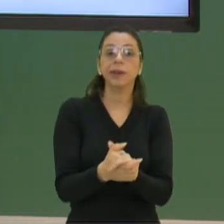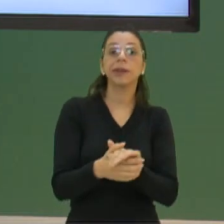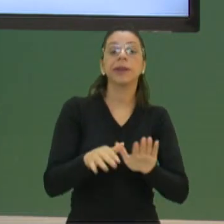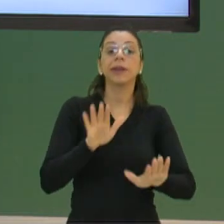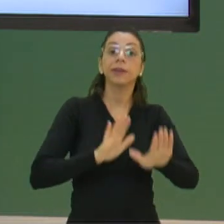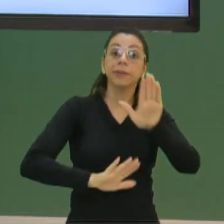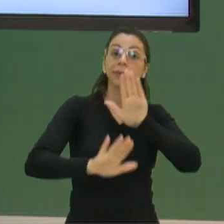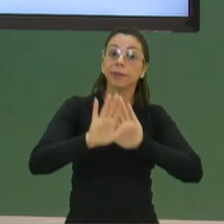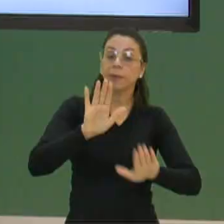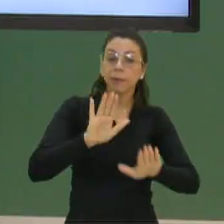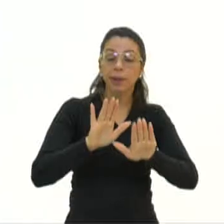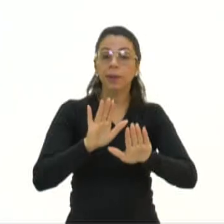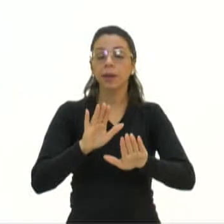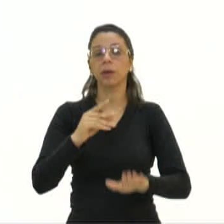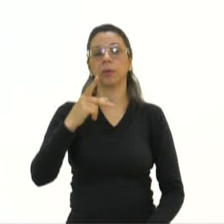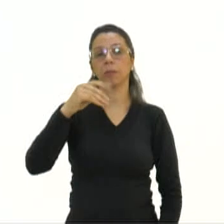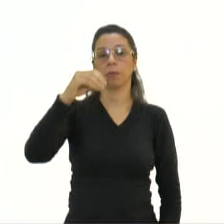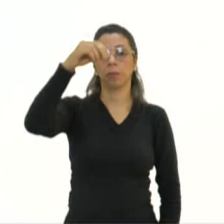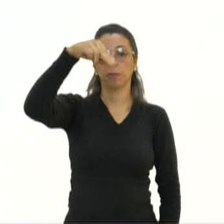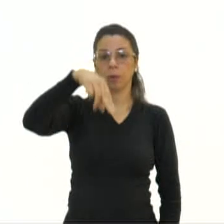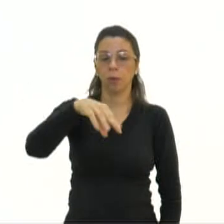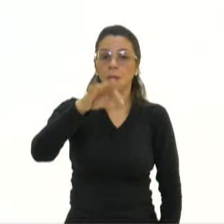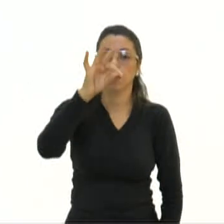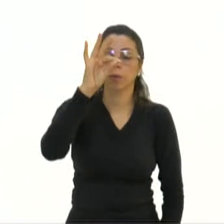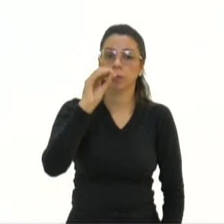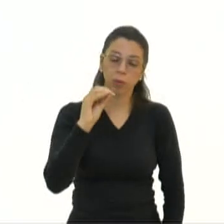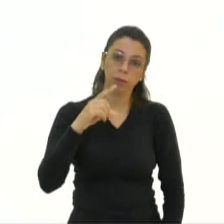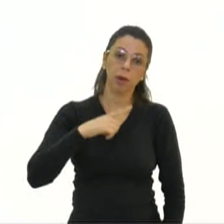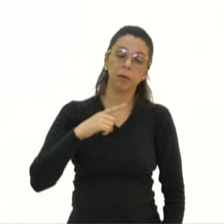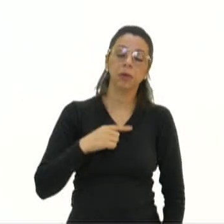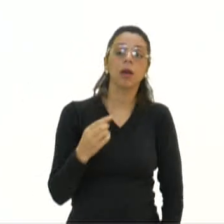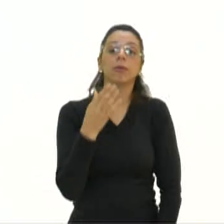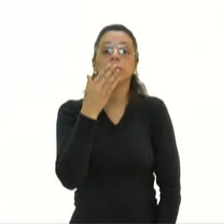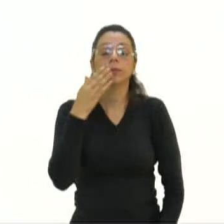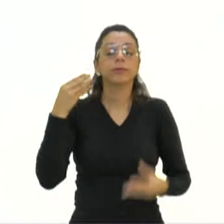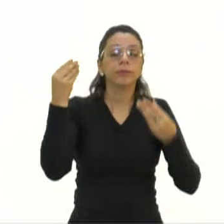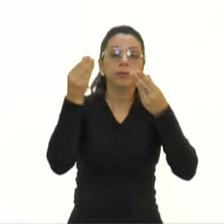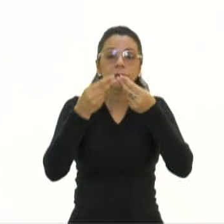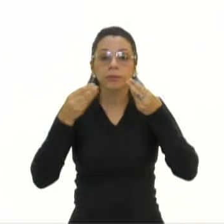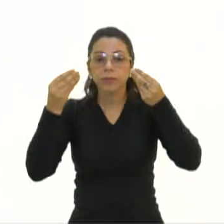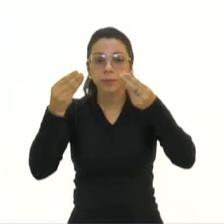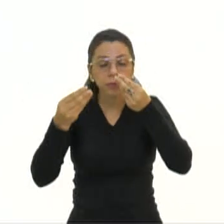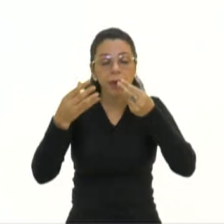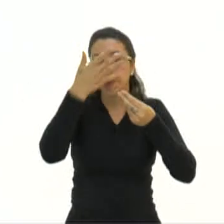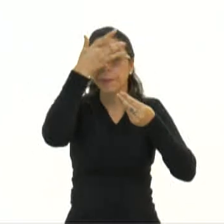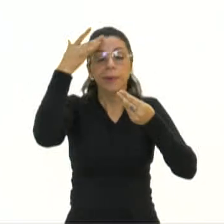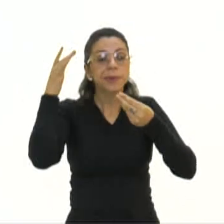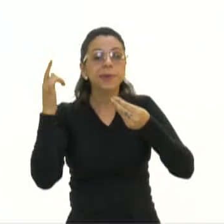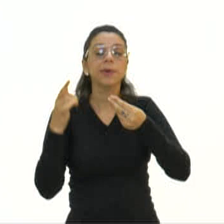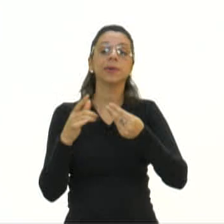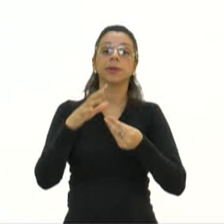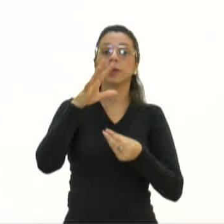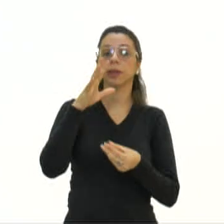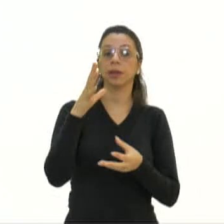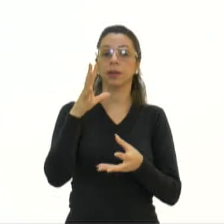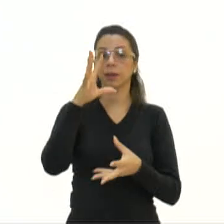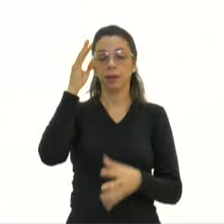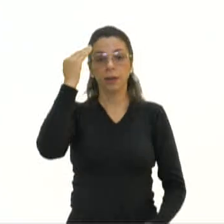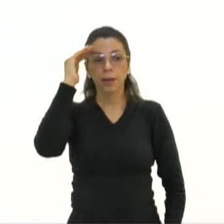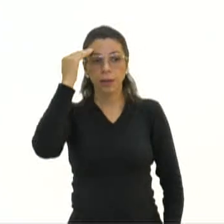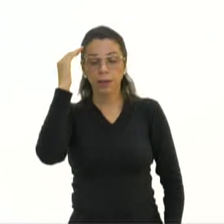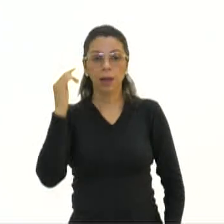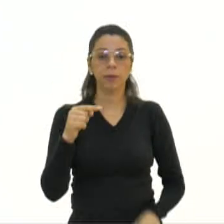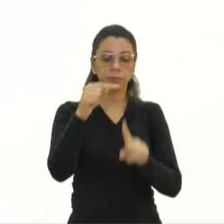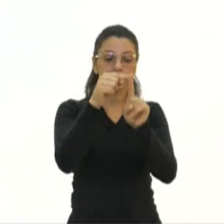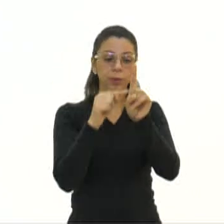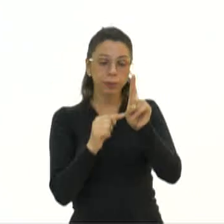diferente da semente. E aí, muitas pessoas que entendem de café, elas vão ter diferentes sabores para o tipo de